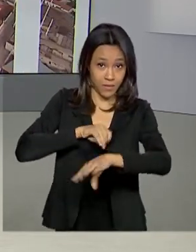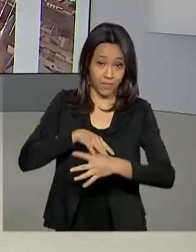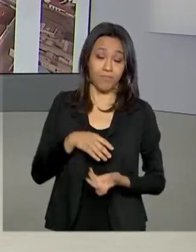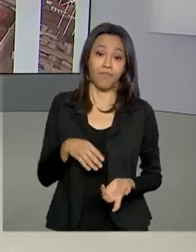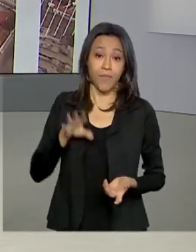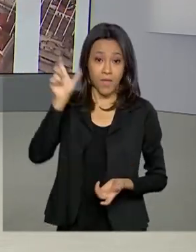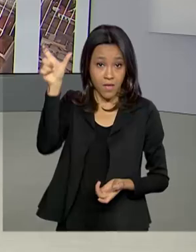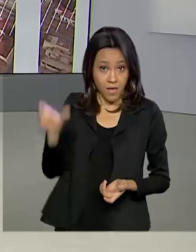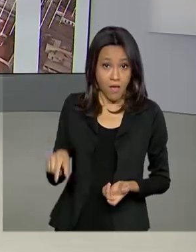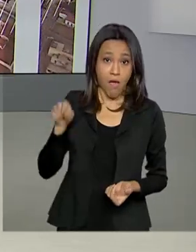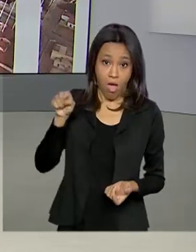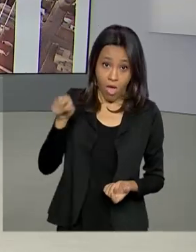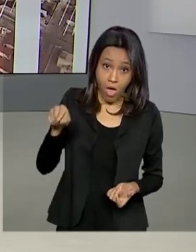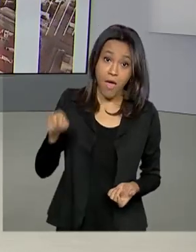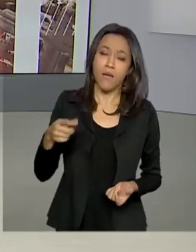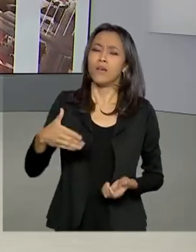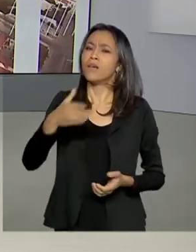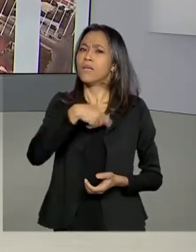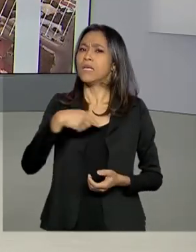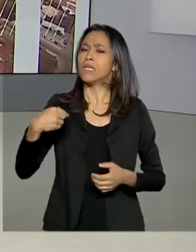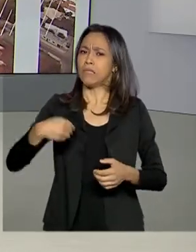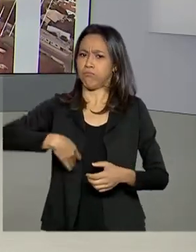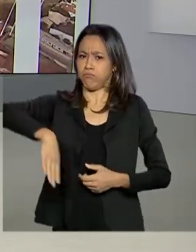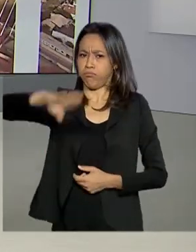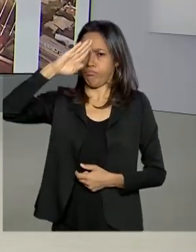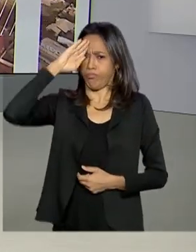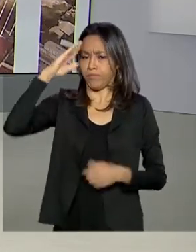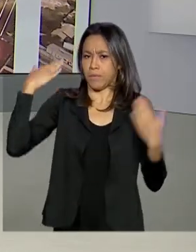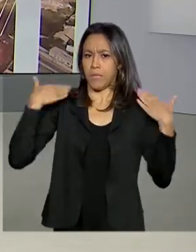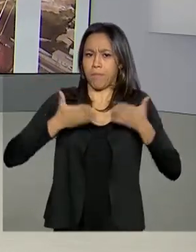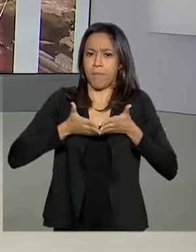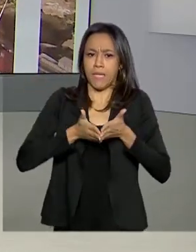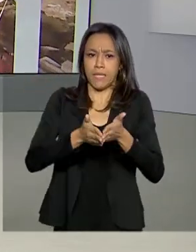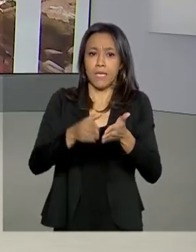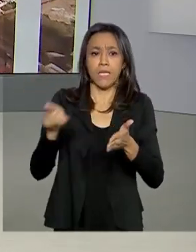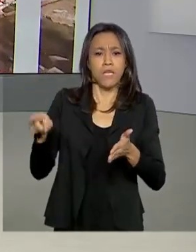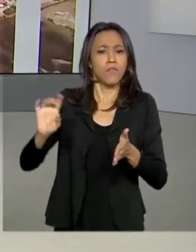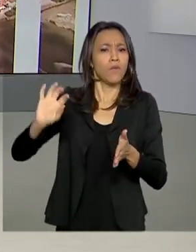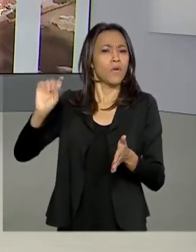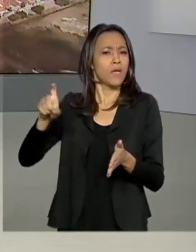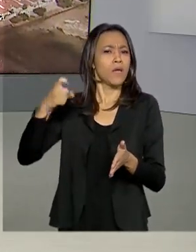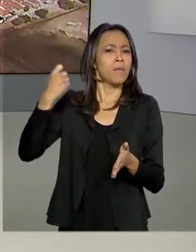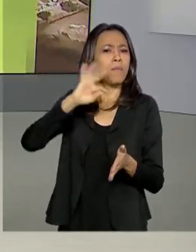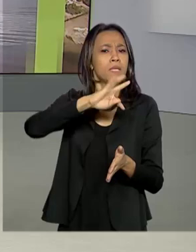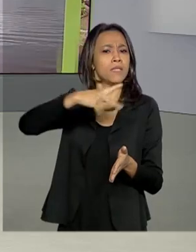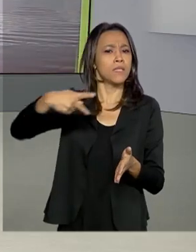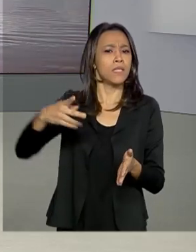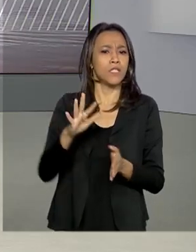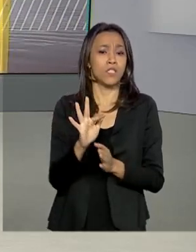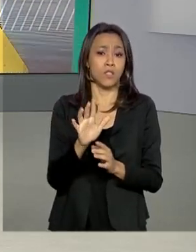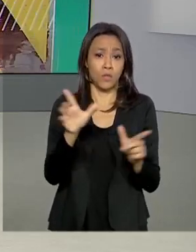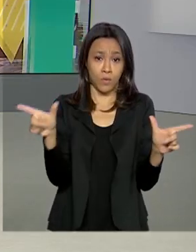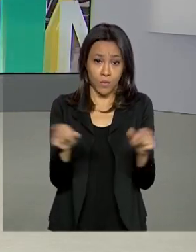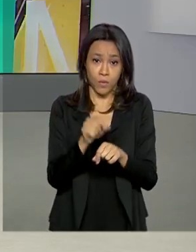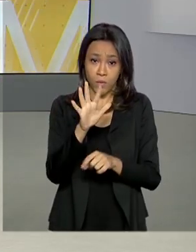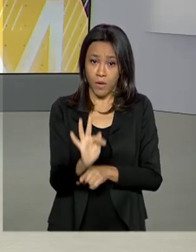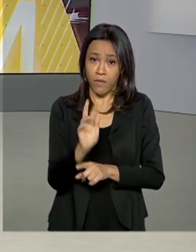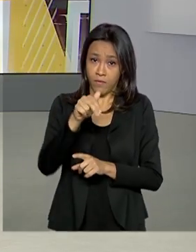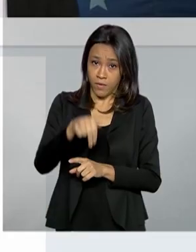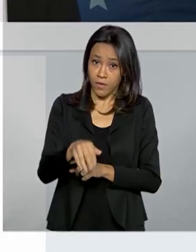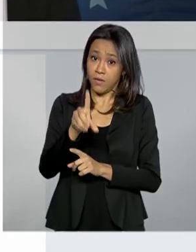Decotelli é oficial da Reserva na Marinha e foi presidente do Fundo Nacional de Desenvolvimento da Educação, FNDE.